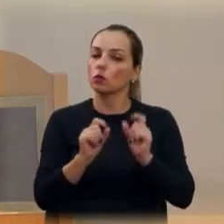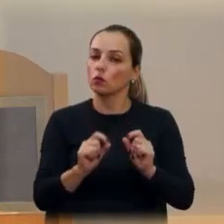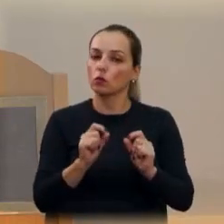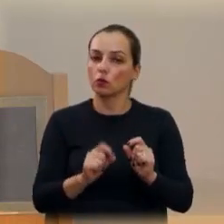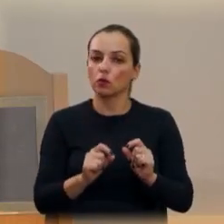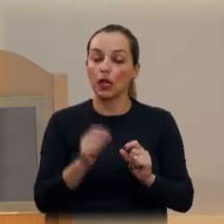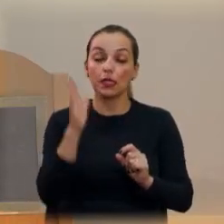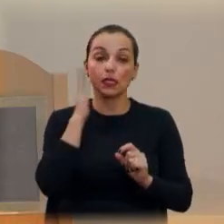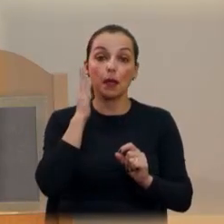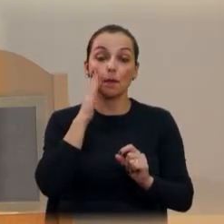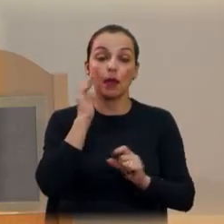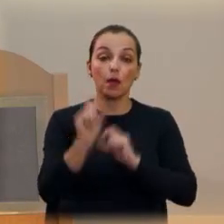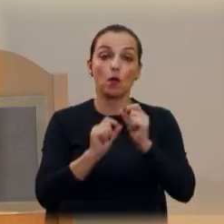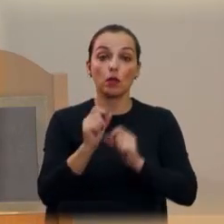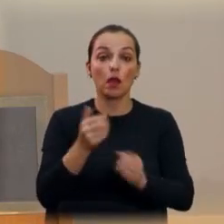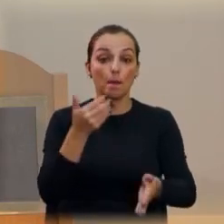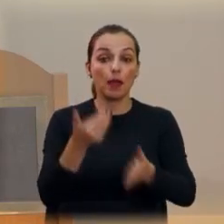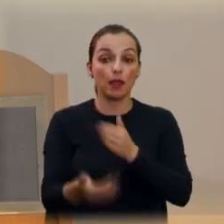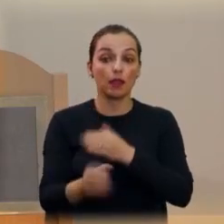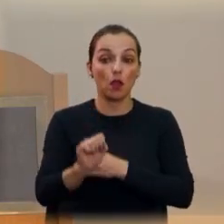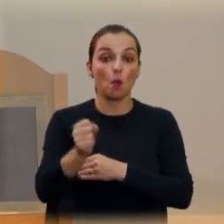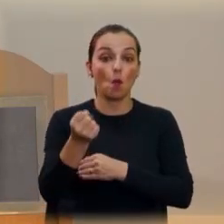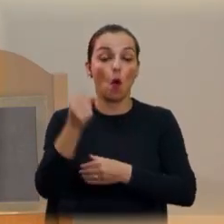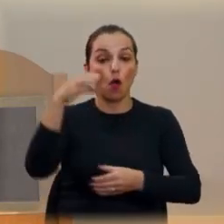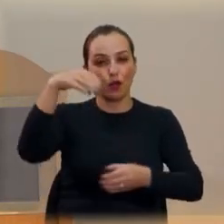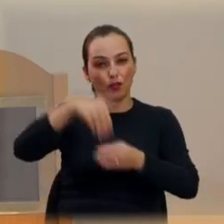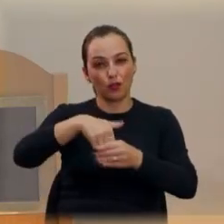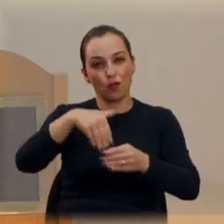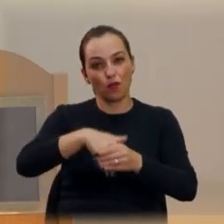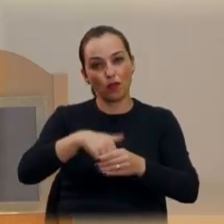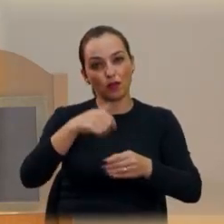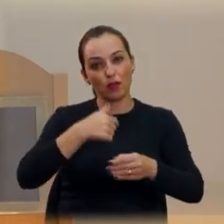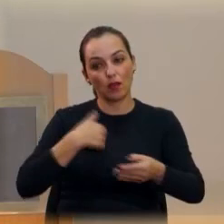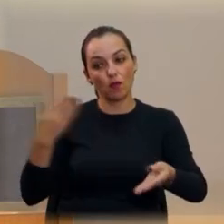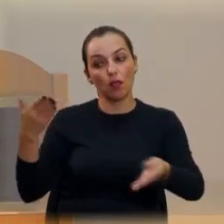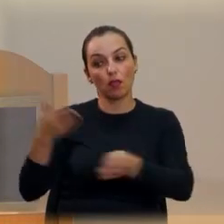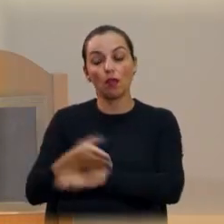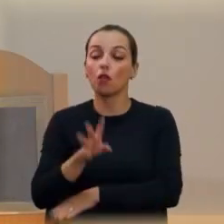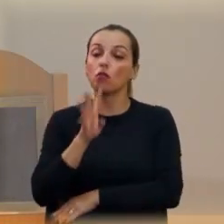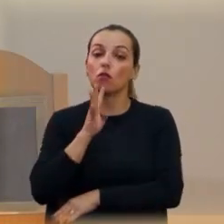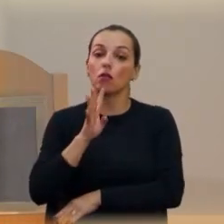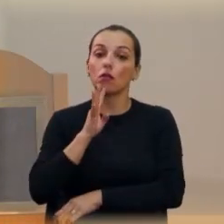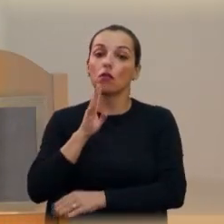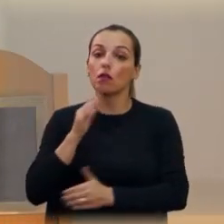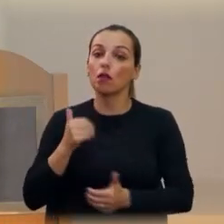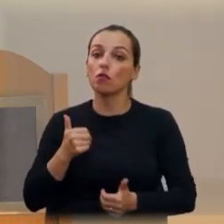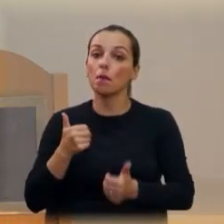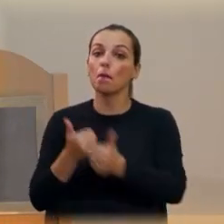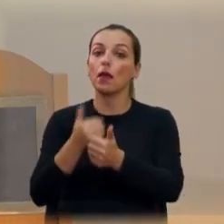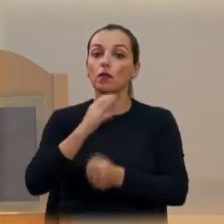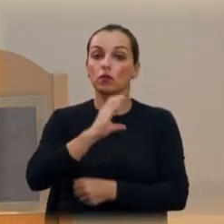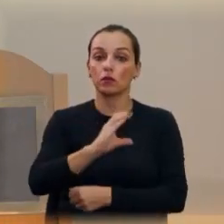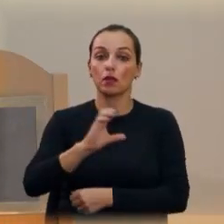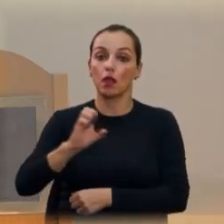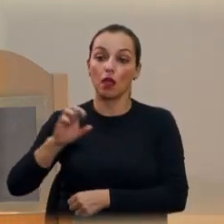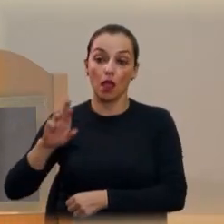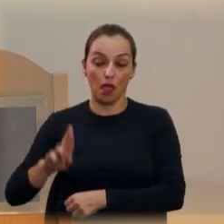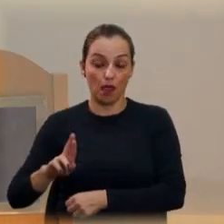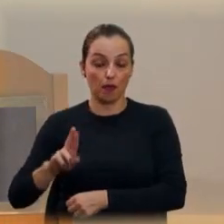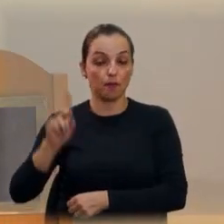fiquei sabendo que eles tinham perdido por oito votos. E fui lá conhecer de perto o CR. Está